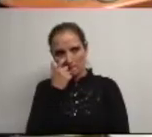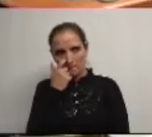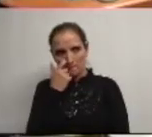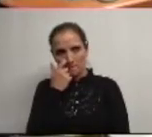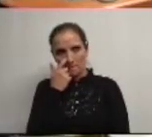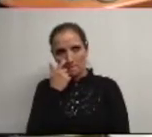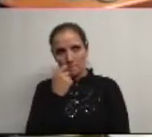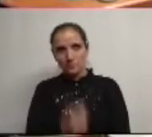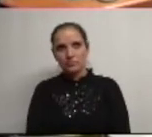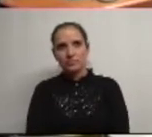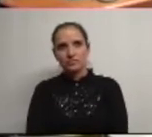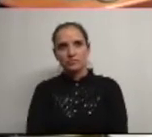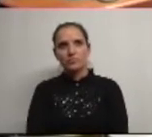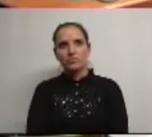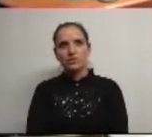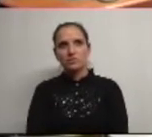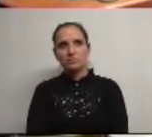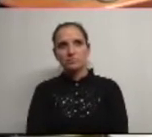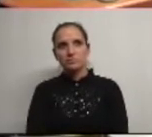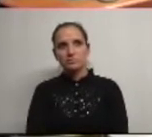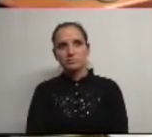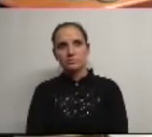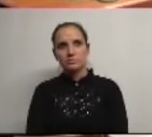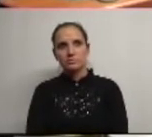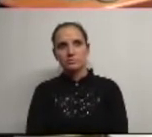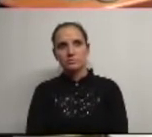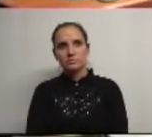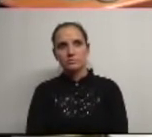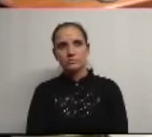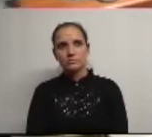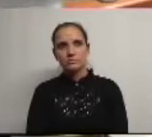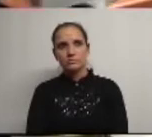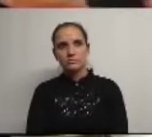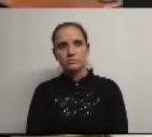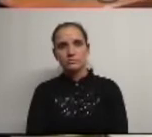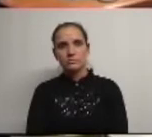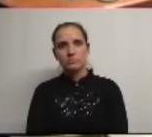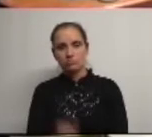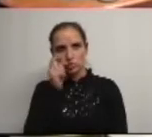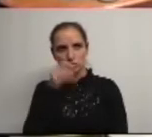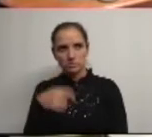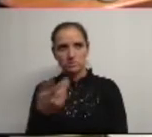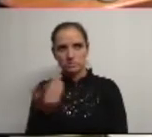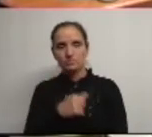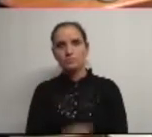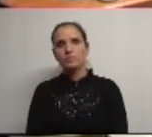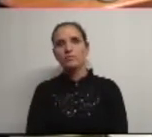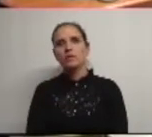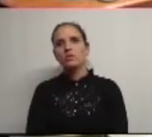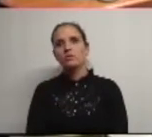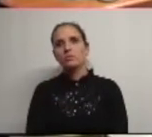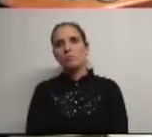obrigado obrigado senhora secretária faz favor senhor presidente da união de freguesias